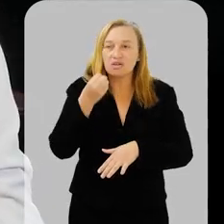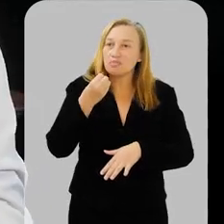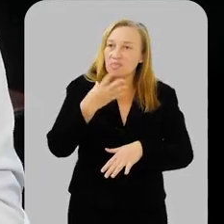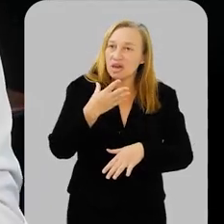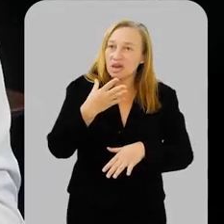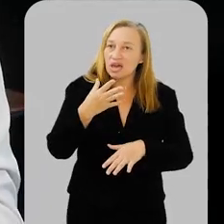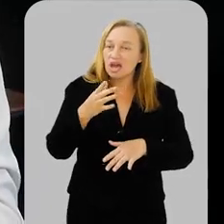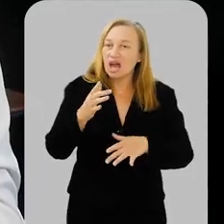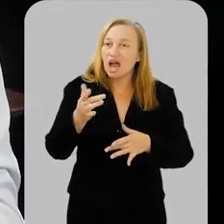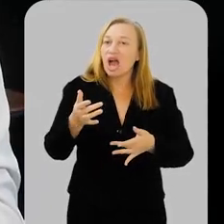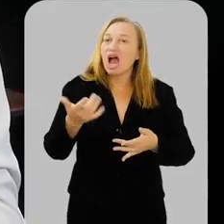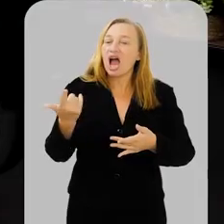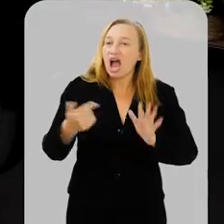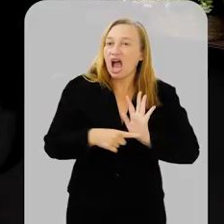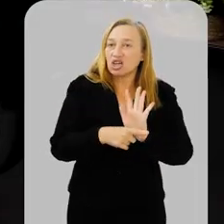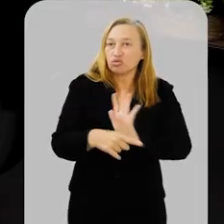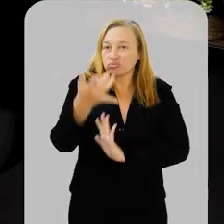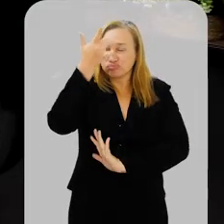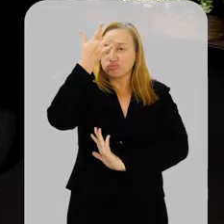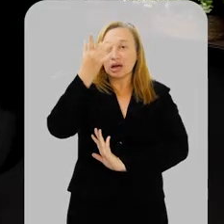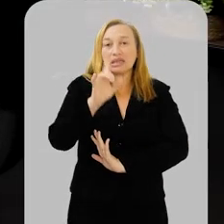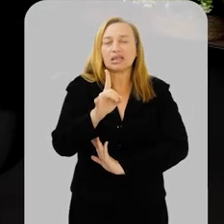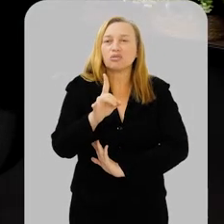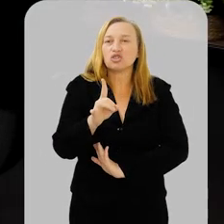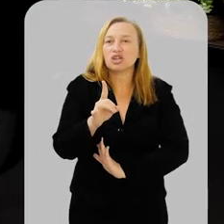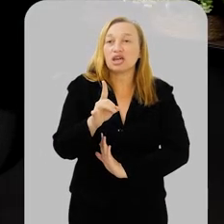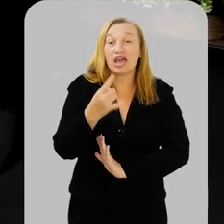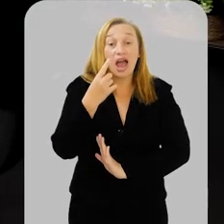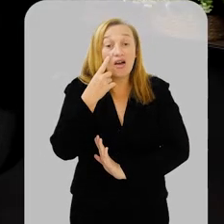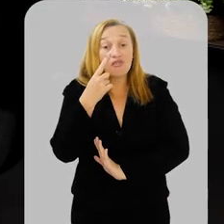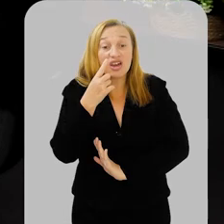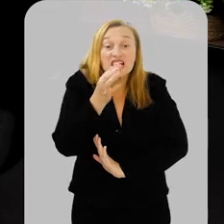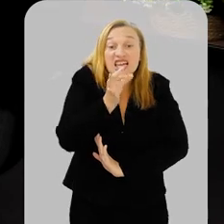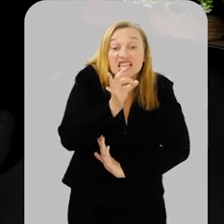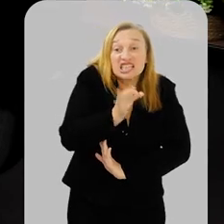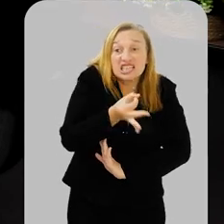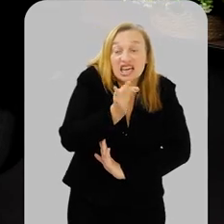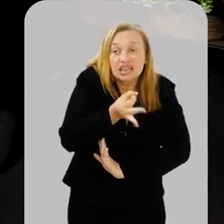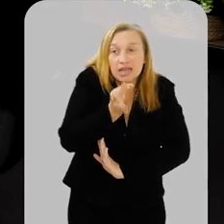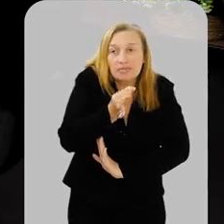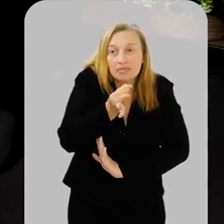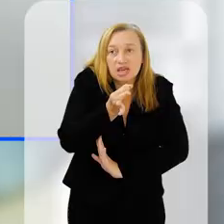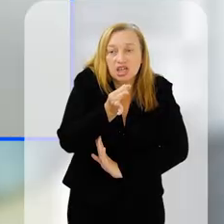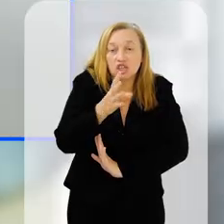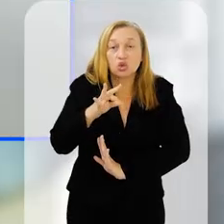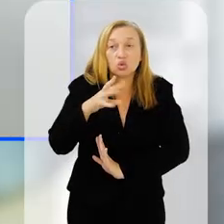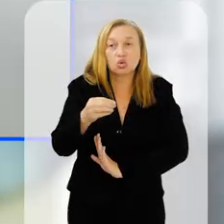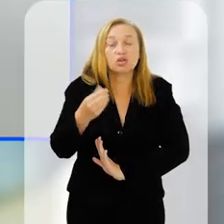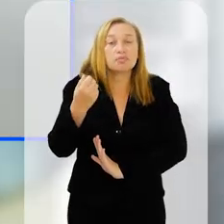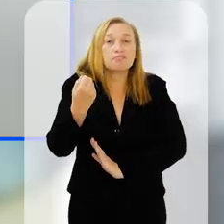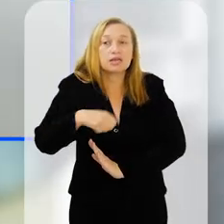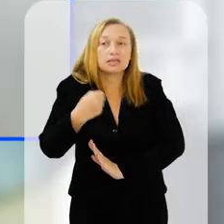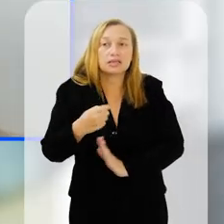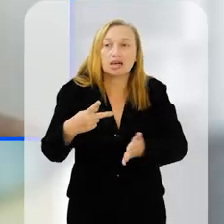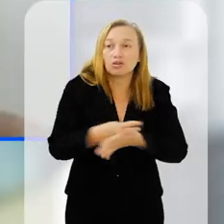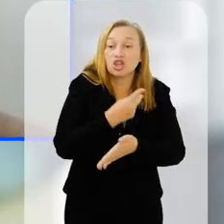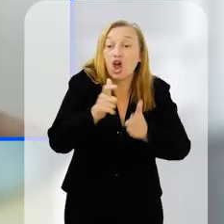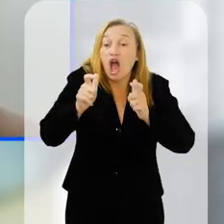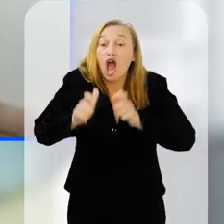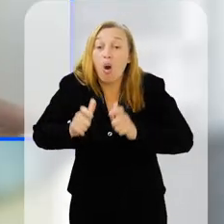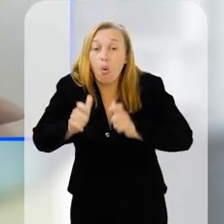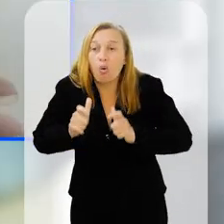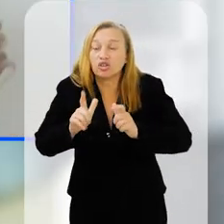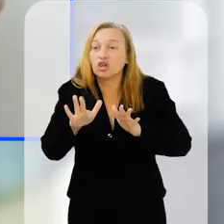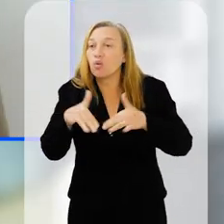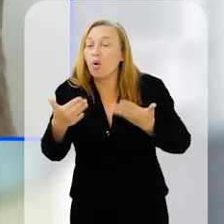funcionaria para fixar essa memória? A gente não chegou a medir para saber exatamente tudo que precisa acontecer,